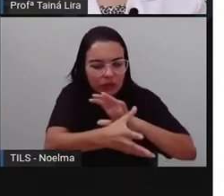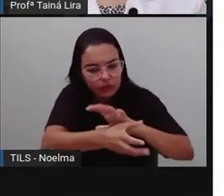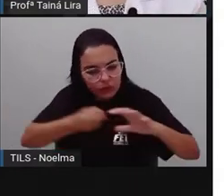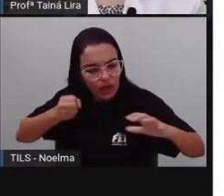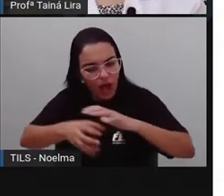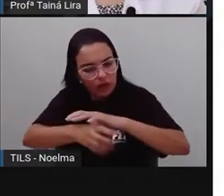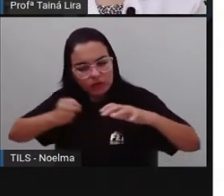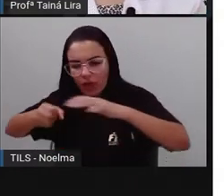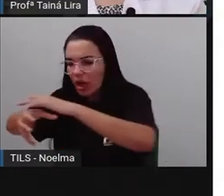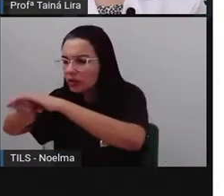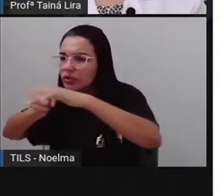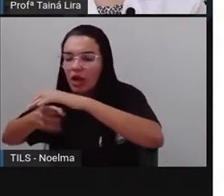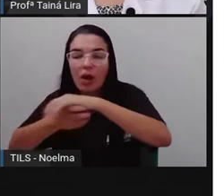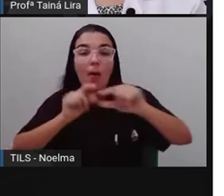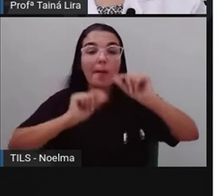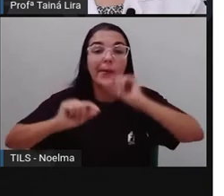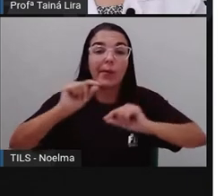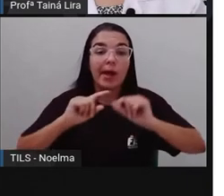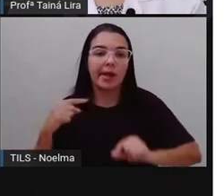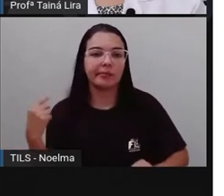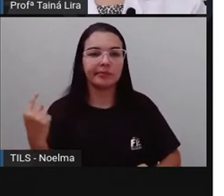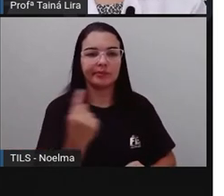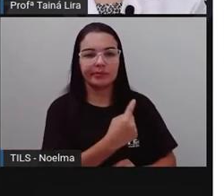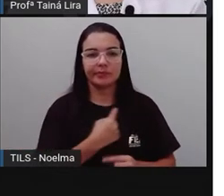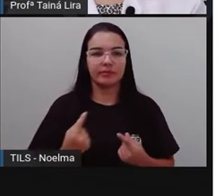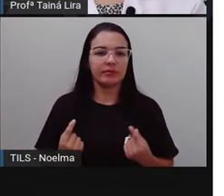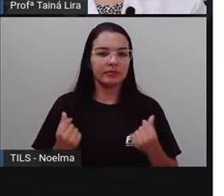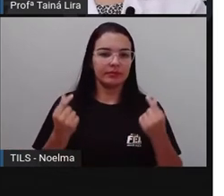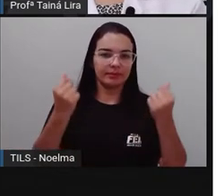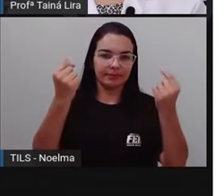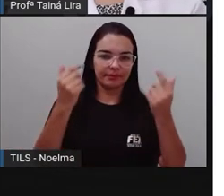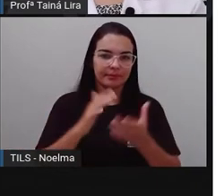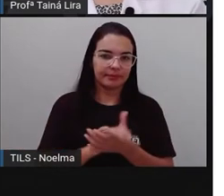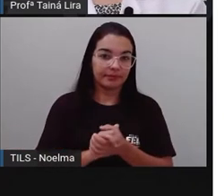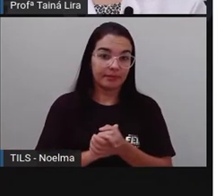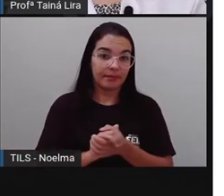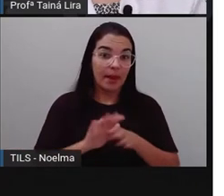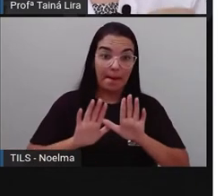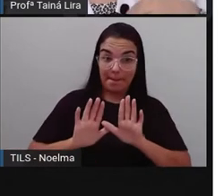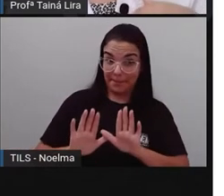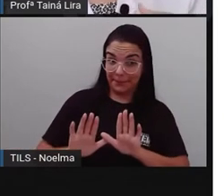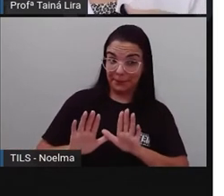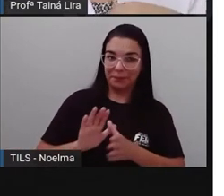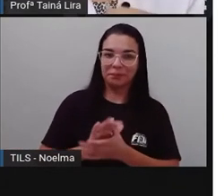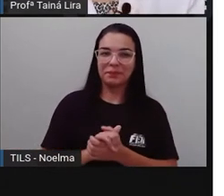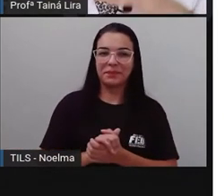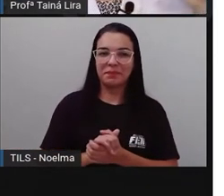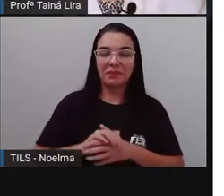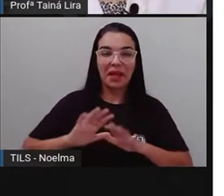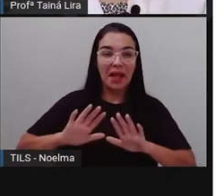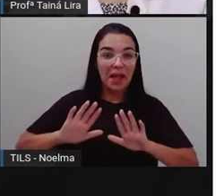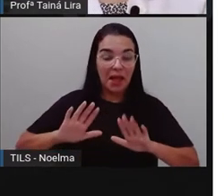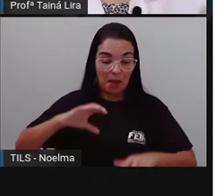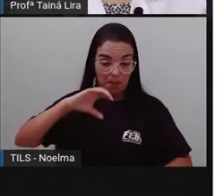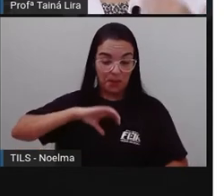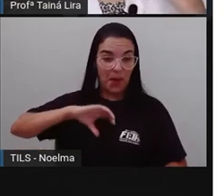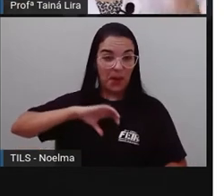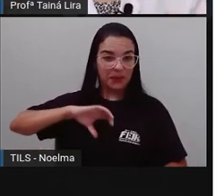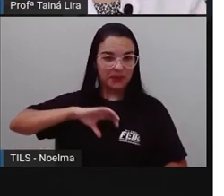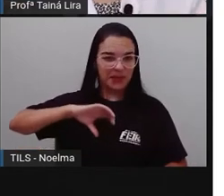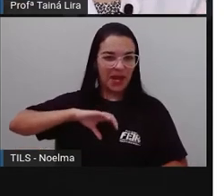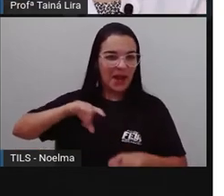Vamos ver o que é que mais se fala aqui de Portugal. Bom, mas os portugueses, né,